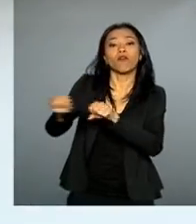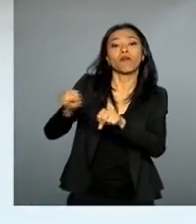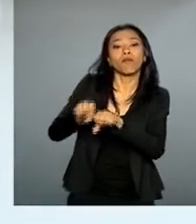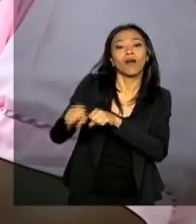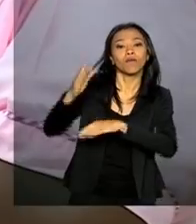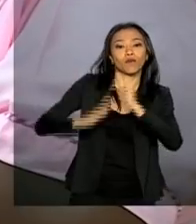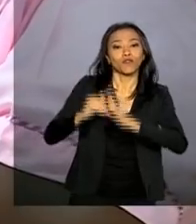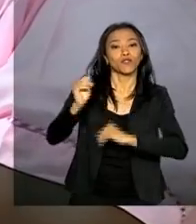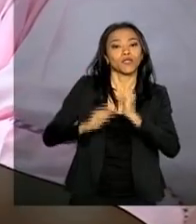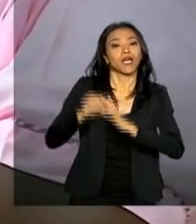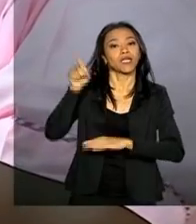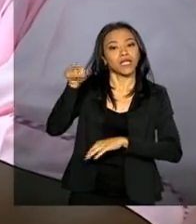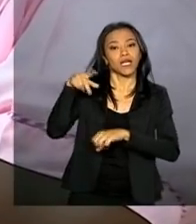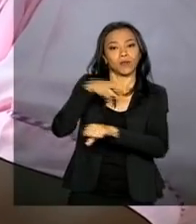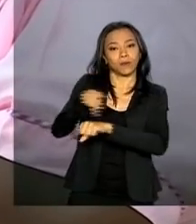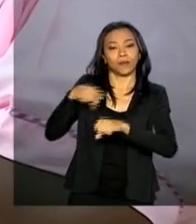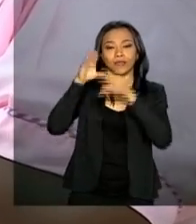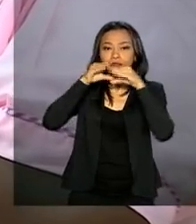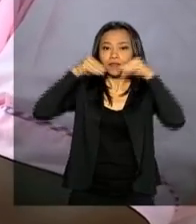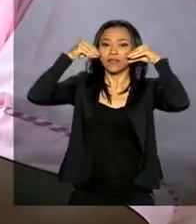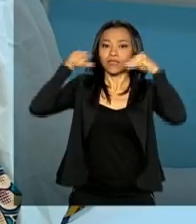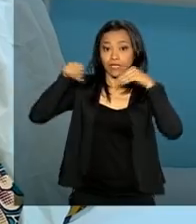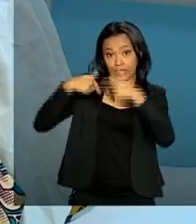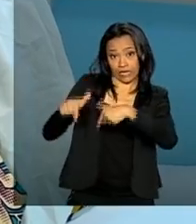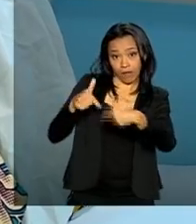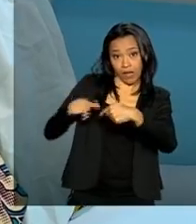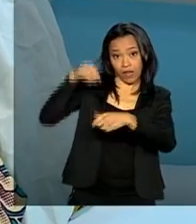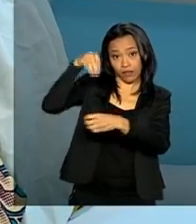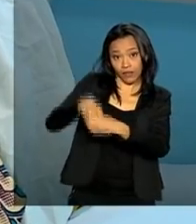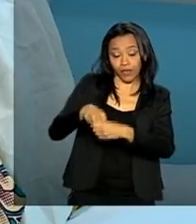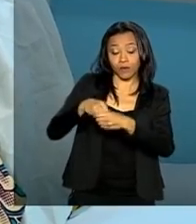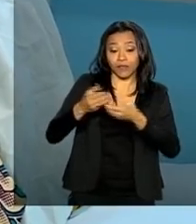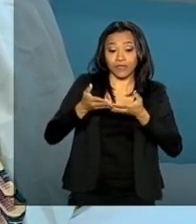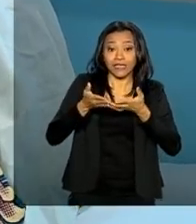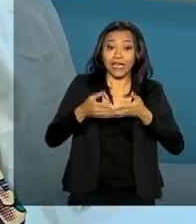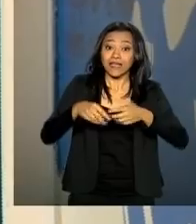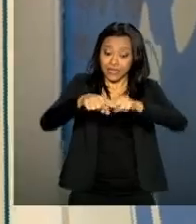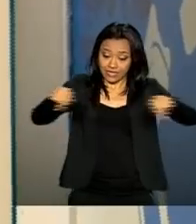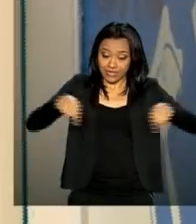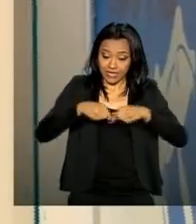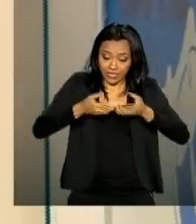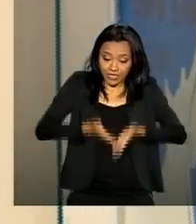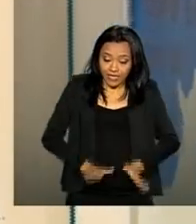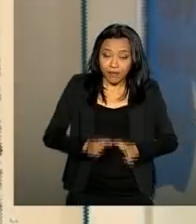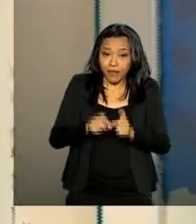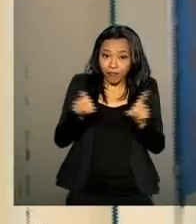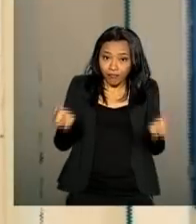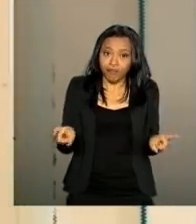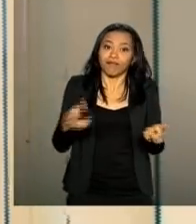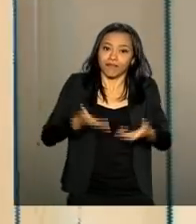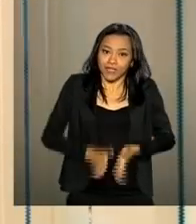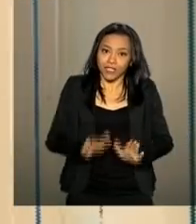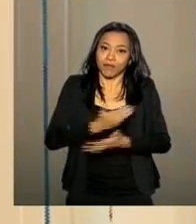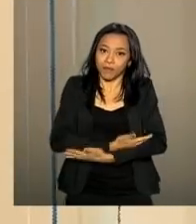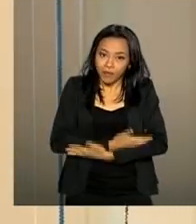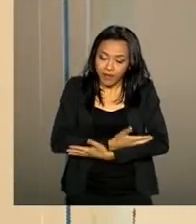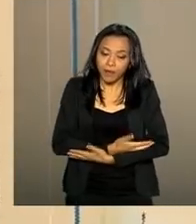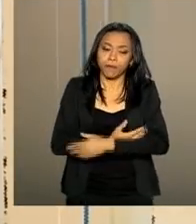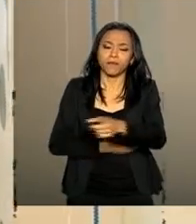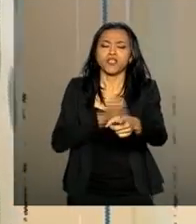moçambicanos que atuam dentro da sala de parto e no cuidado com os recém-nascidos. Já foram treinados quase 400